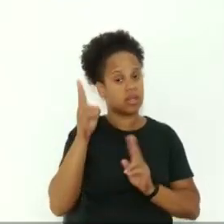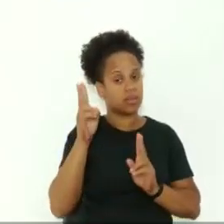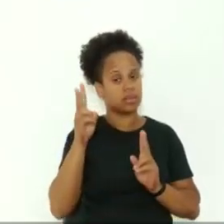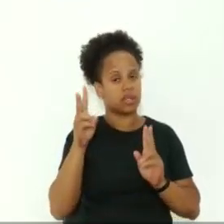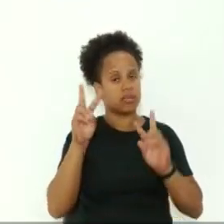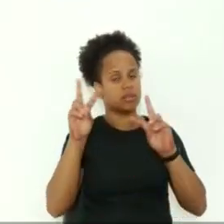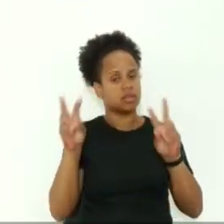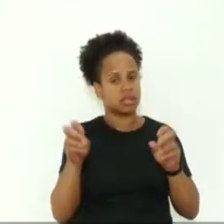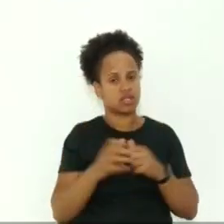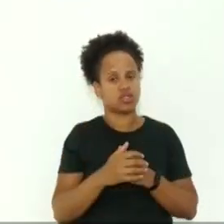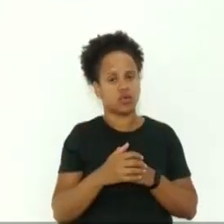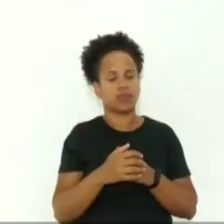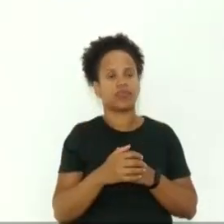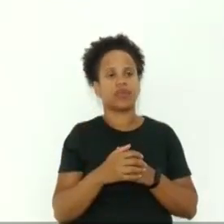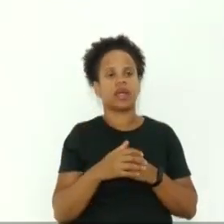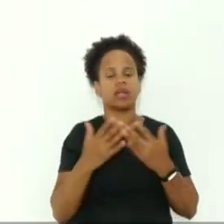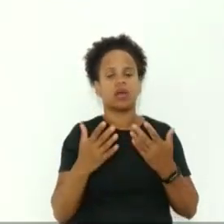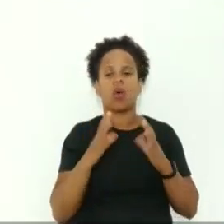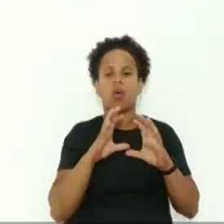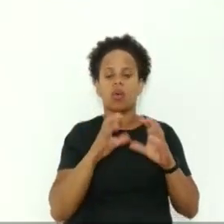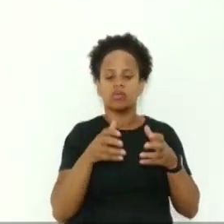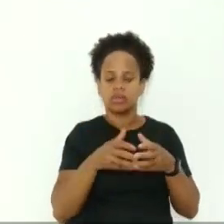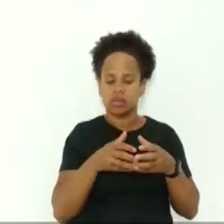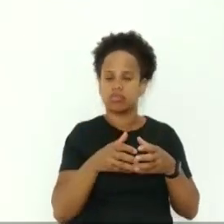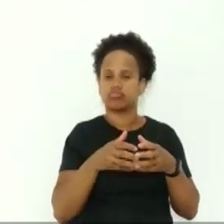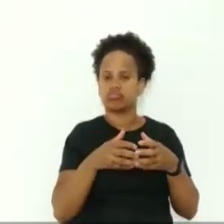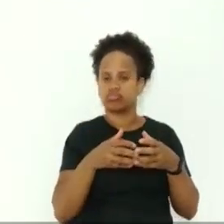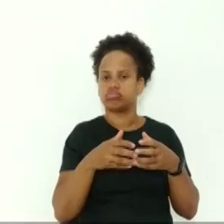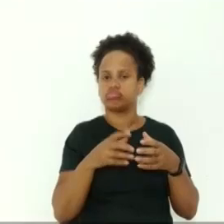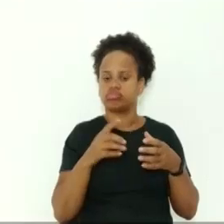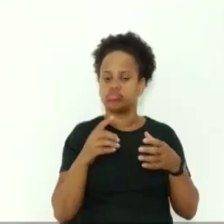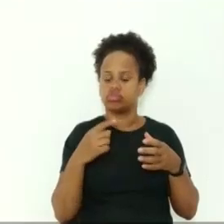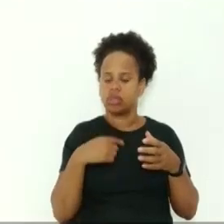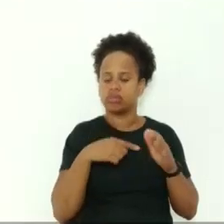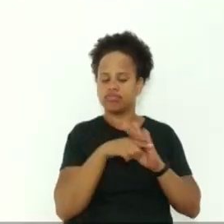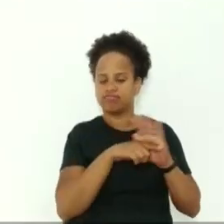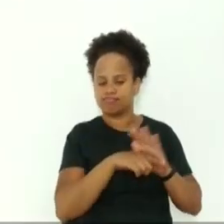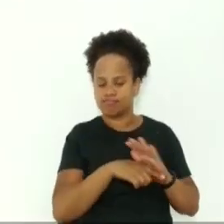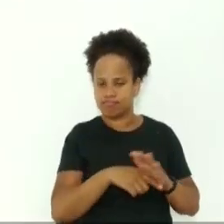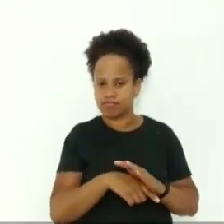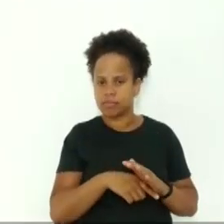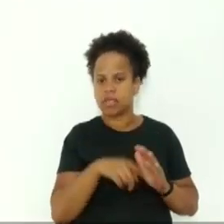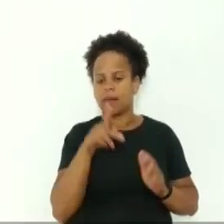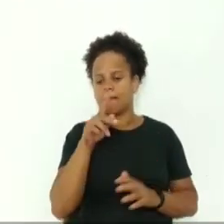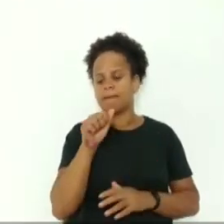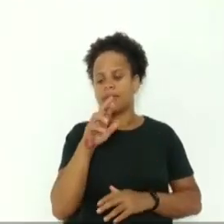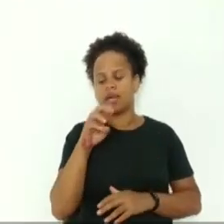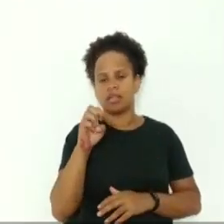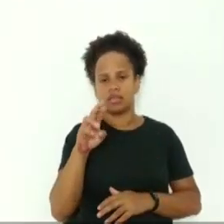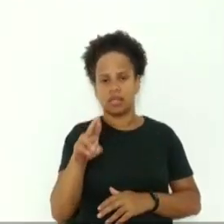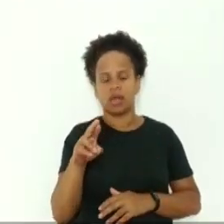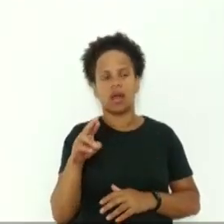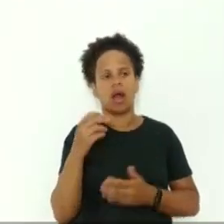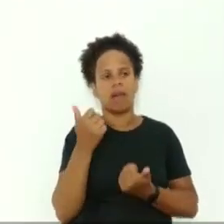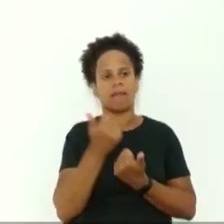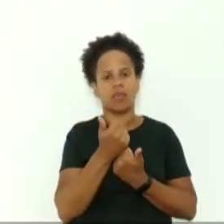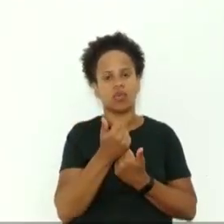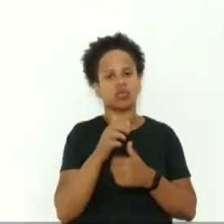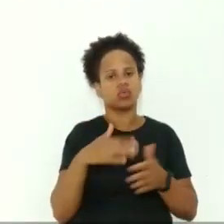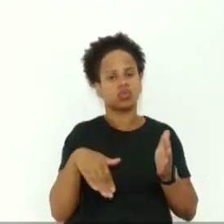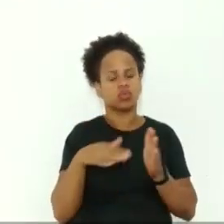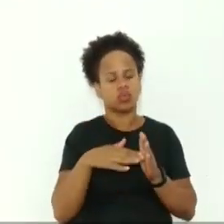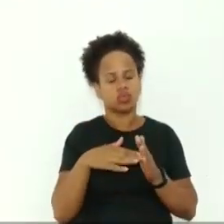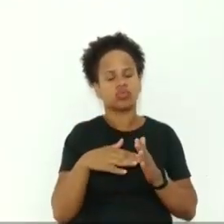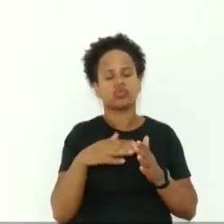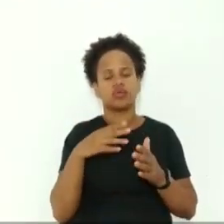foi passado pela minha comissão, fiz questão de ler o parecer com apoio e a concordância dos demais vereadores que compõem,